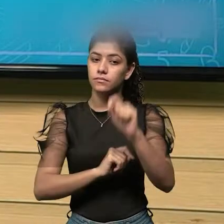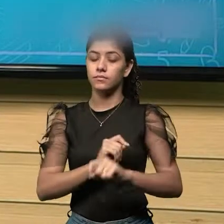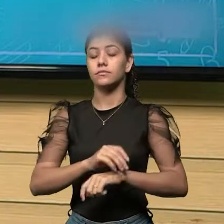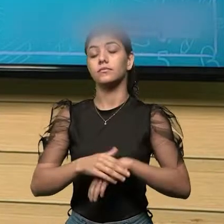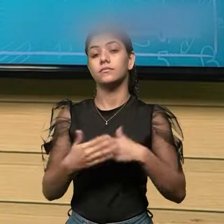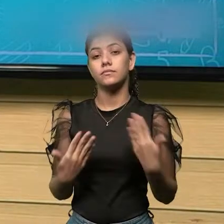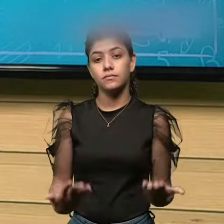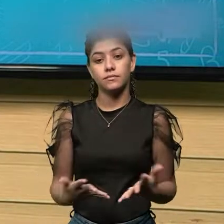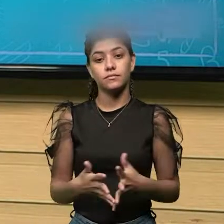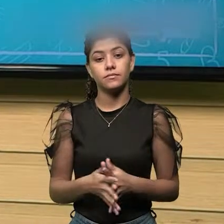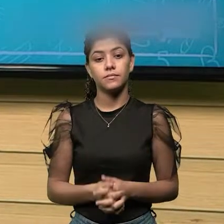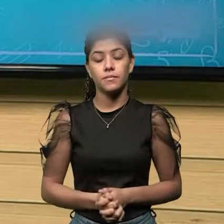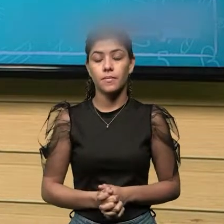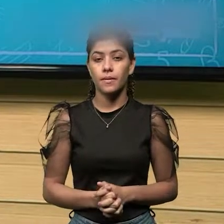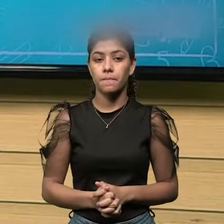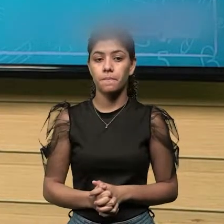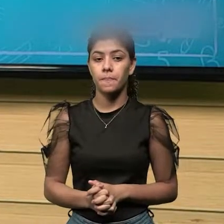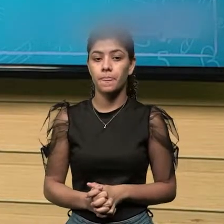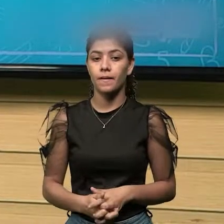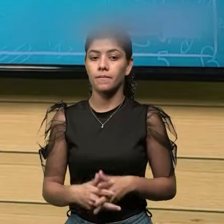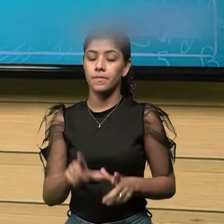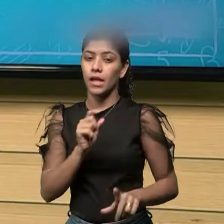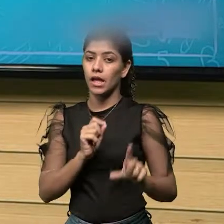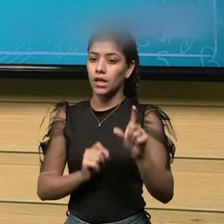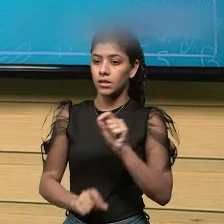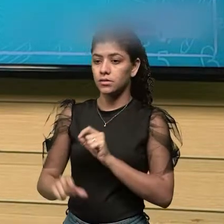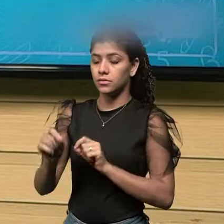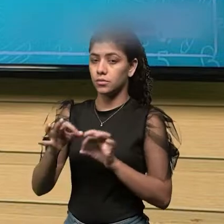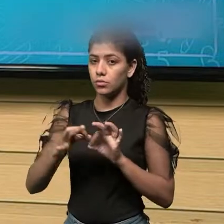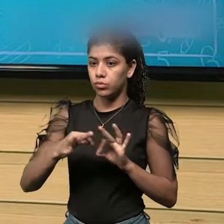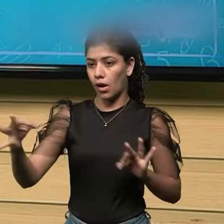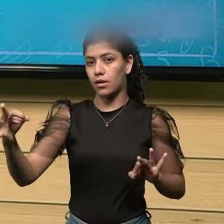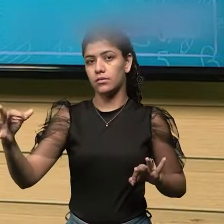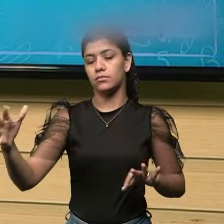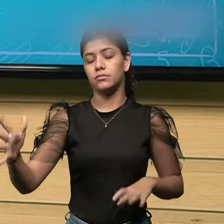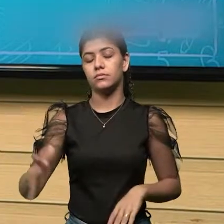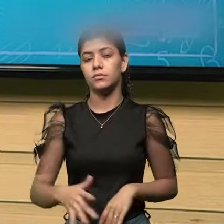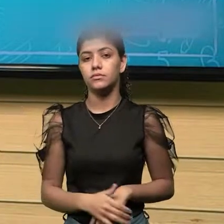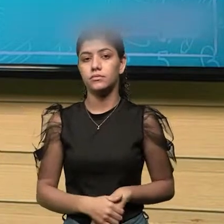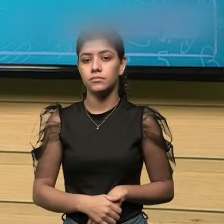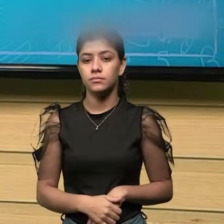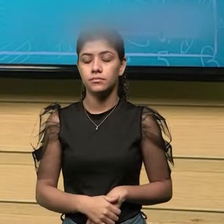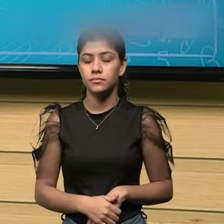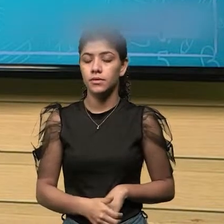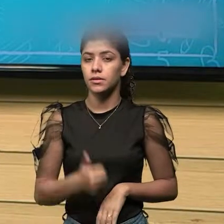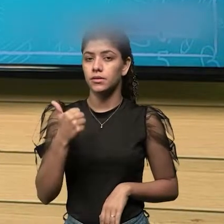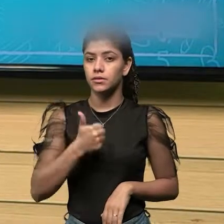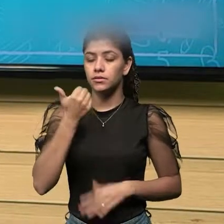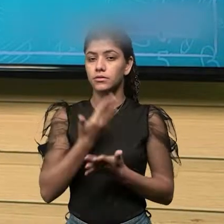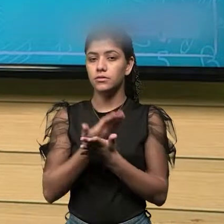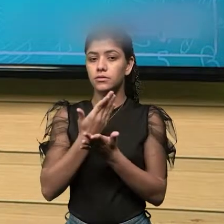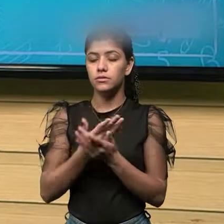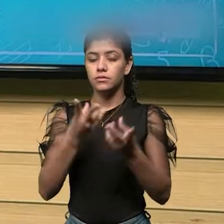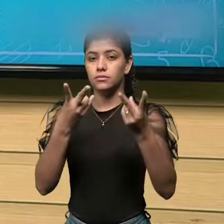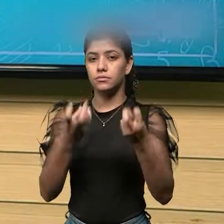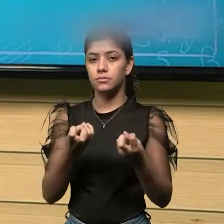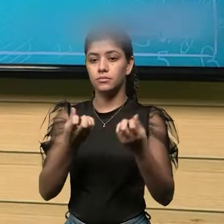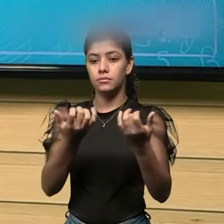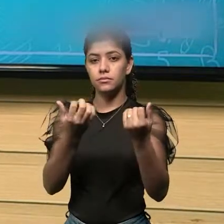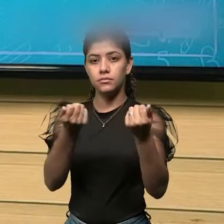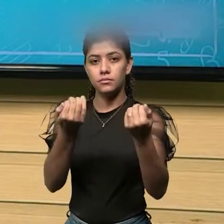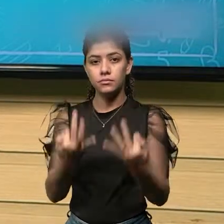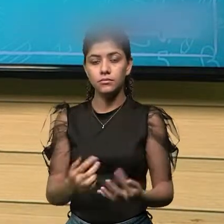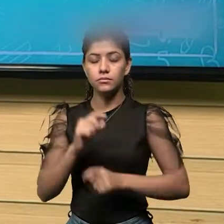unidades, dessas tomadas de medidas. Na primeira aula, eu falei que os erros,